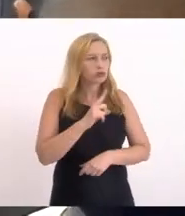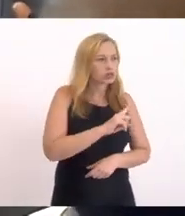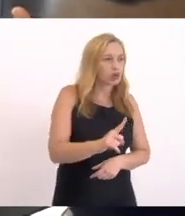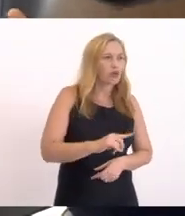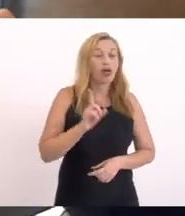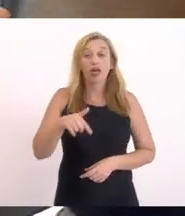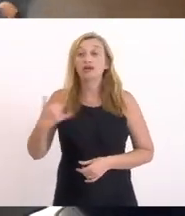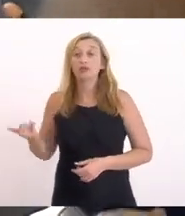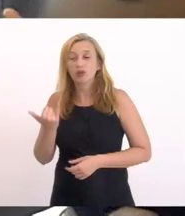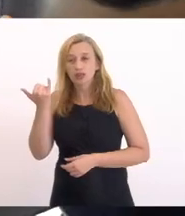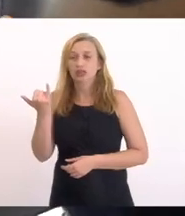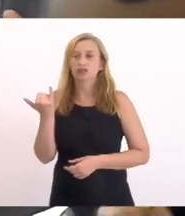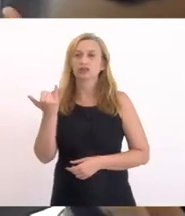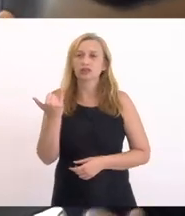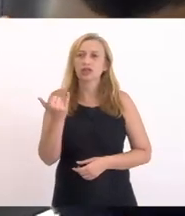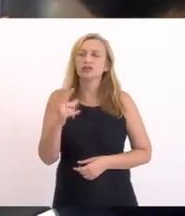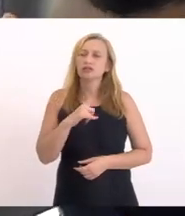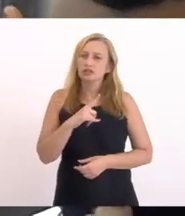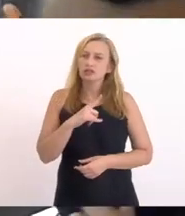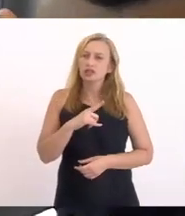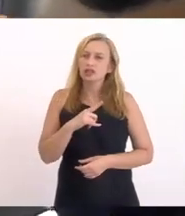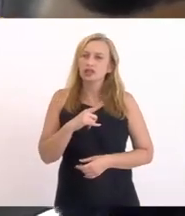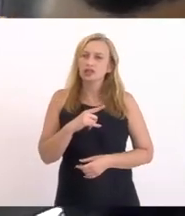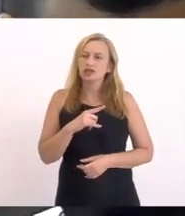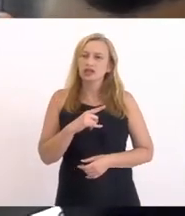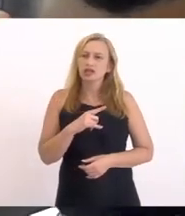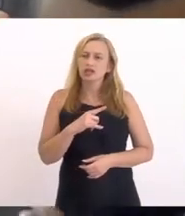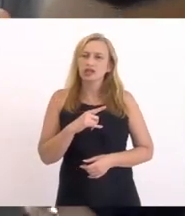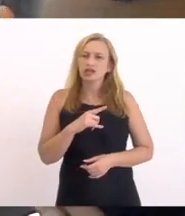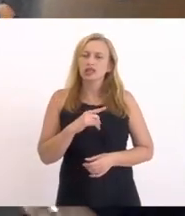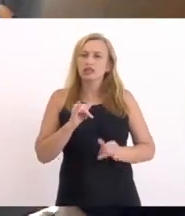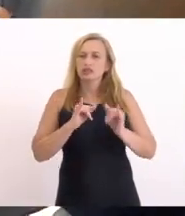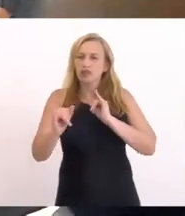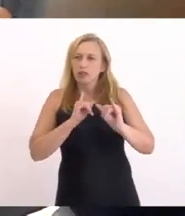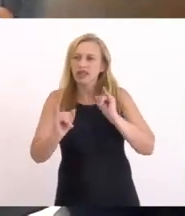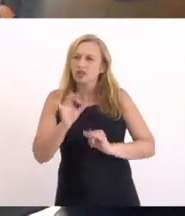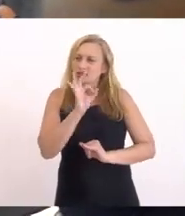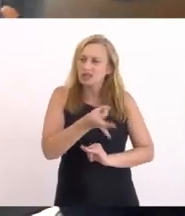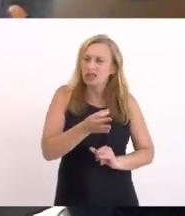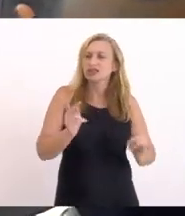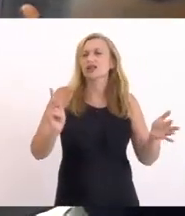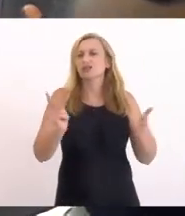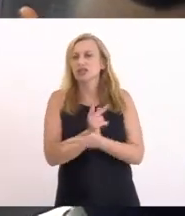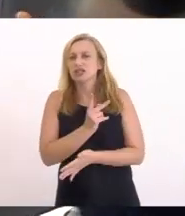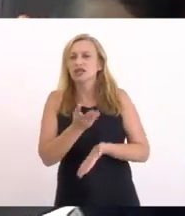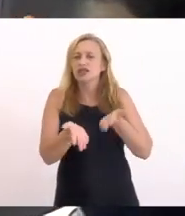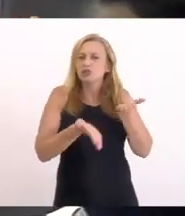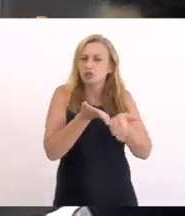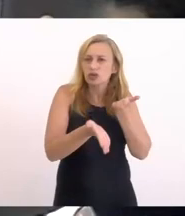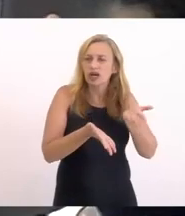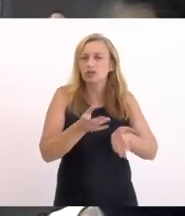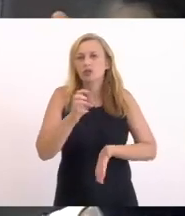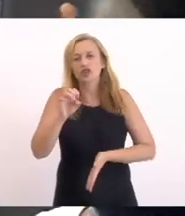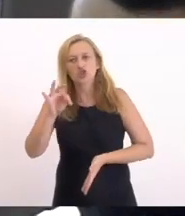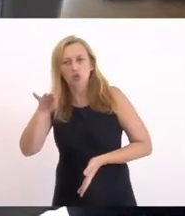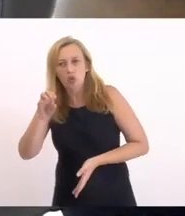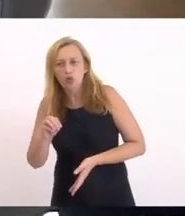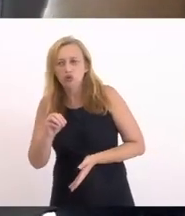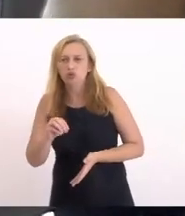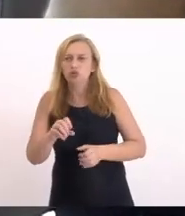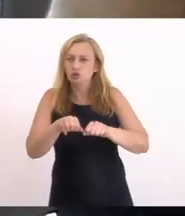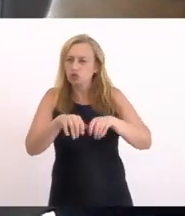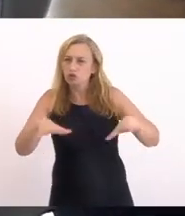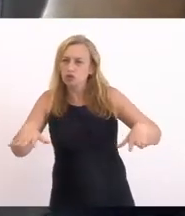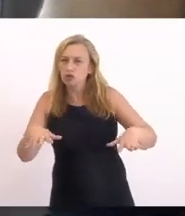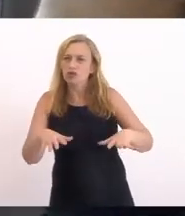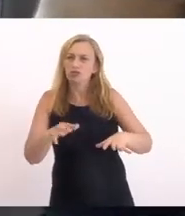importante A gente ter noção Do que está acontecendo De fato No tratamento De esgoto Na expansão Da rede De